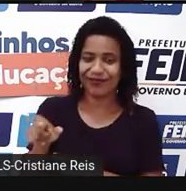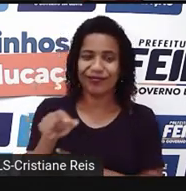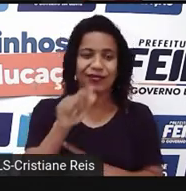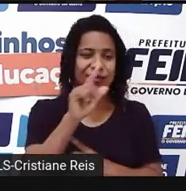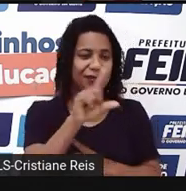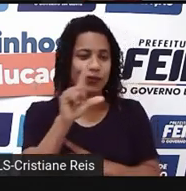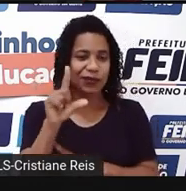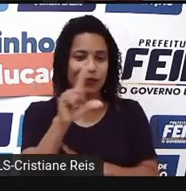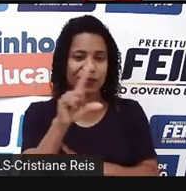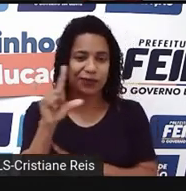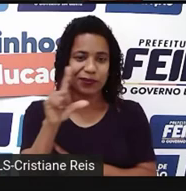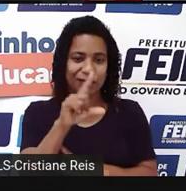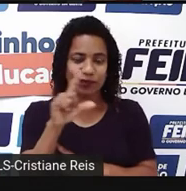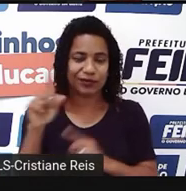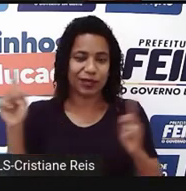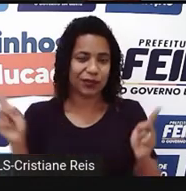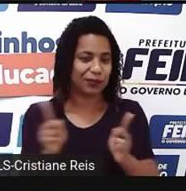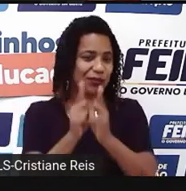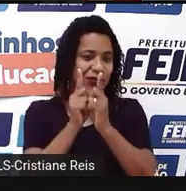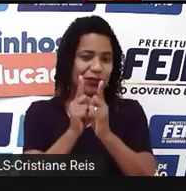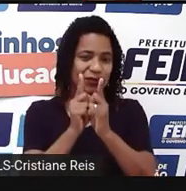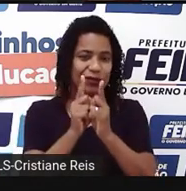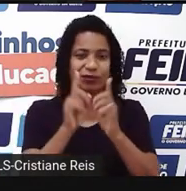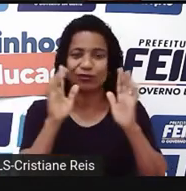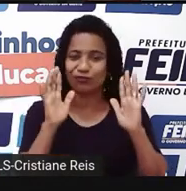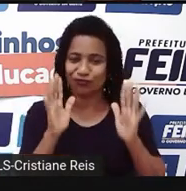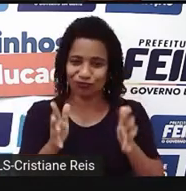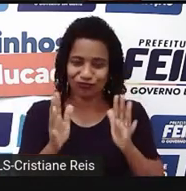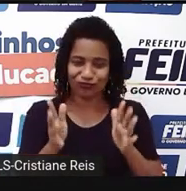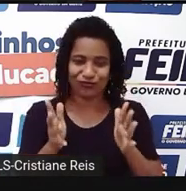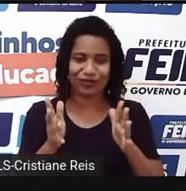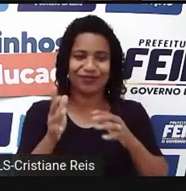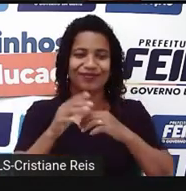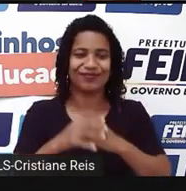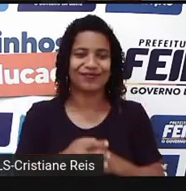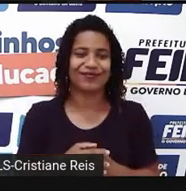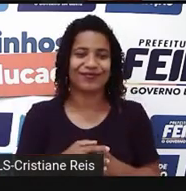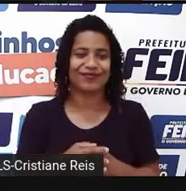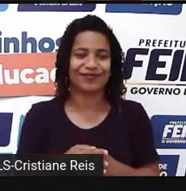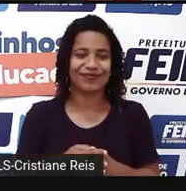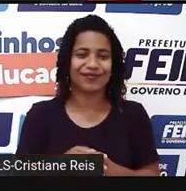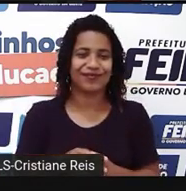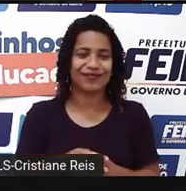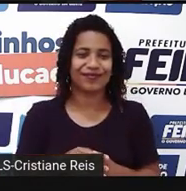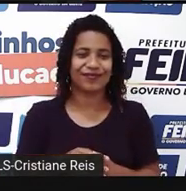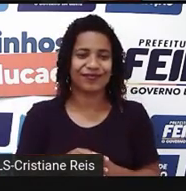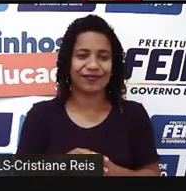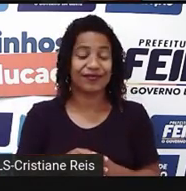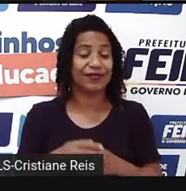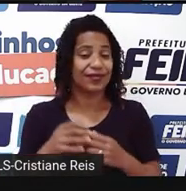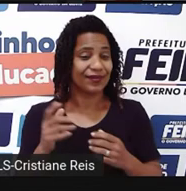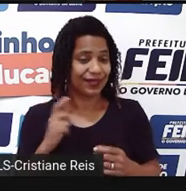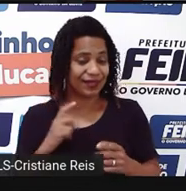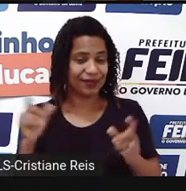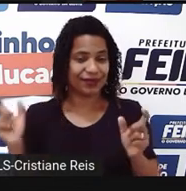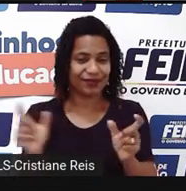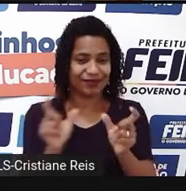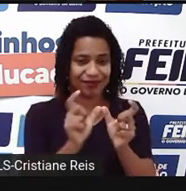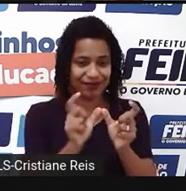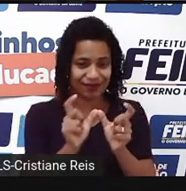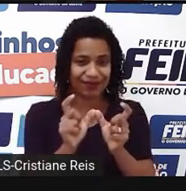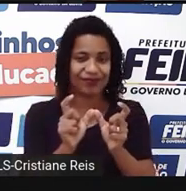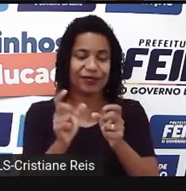eu, ele já aparece na forma contrária. Apóstrofo, L, L. Então, depois do auxiliar, colocamos o